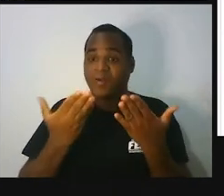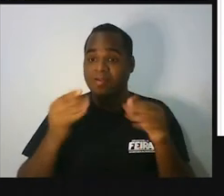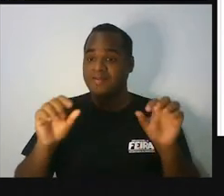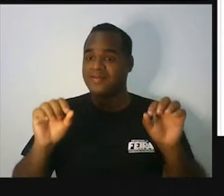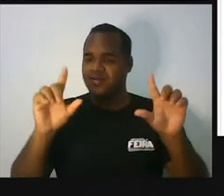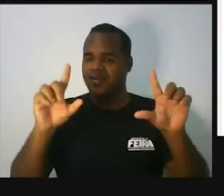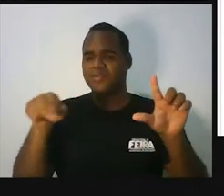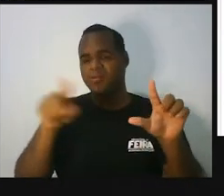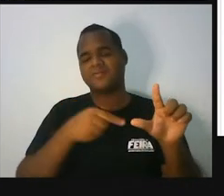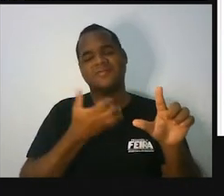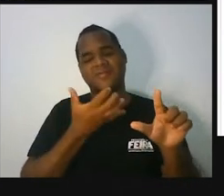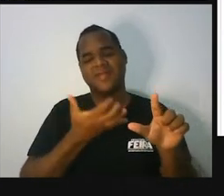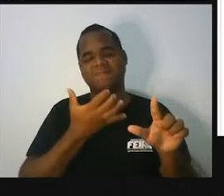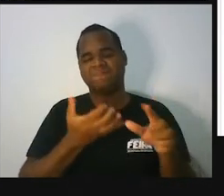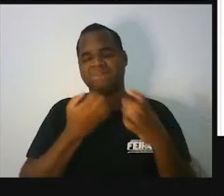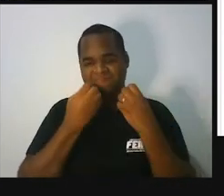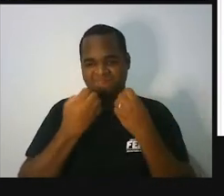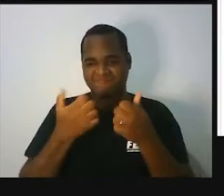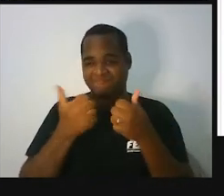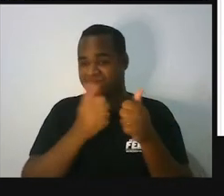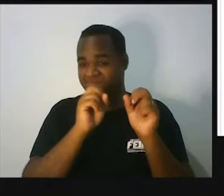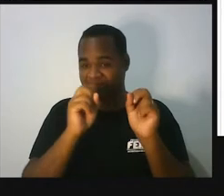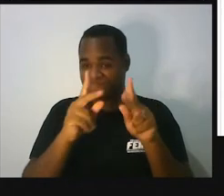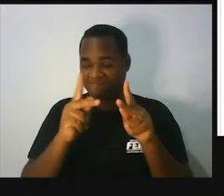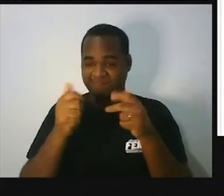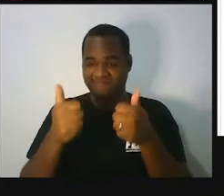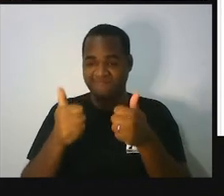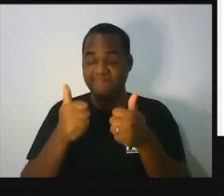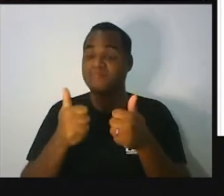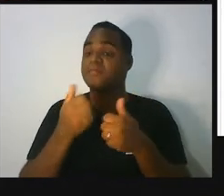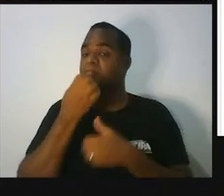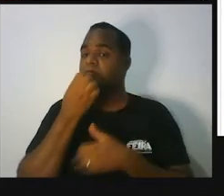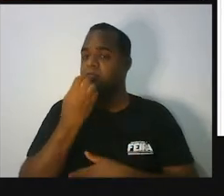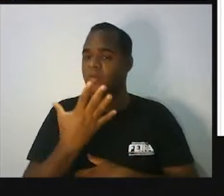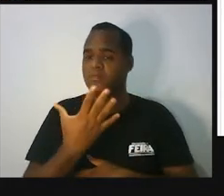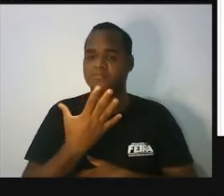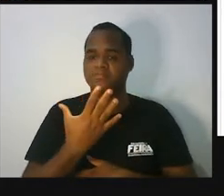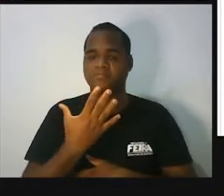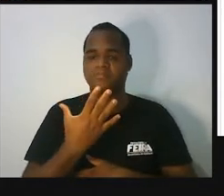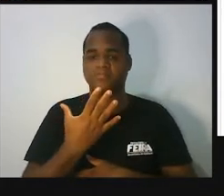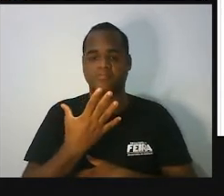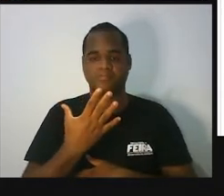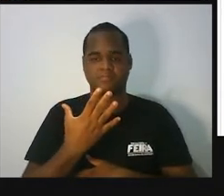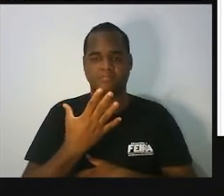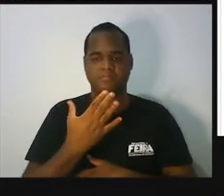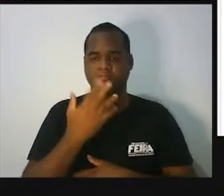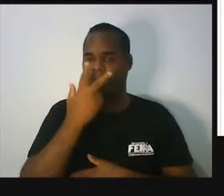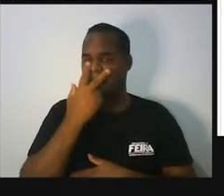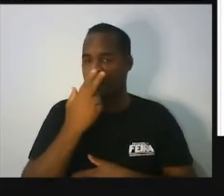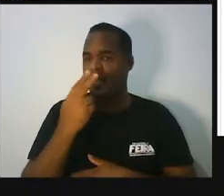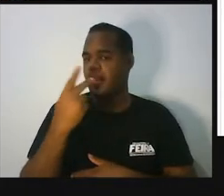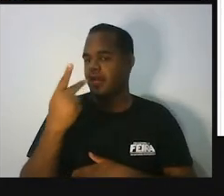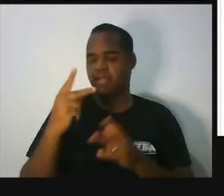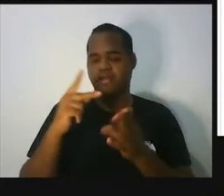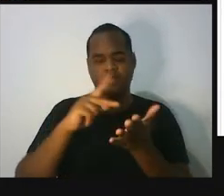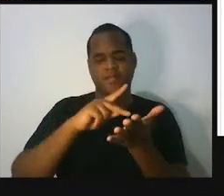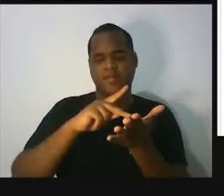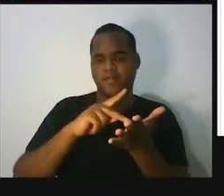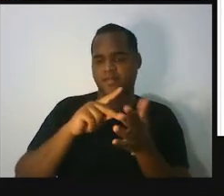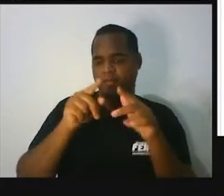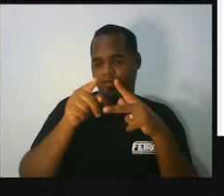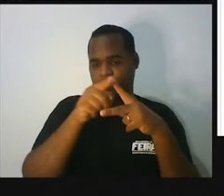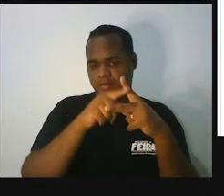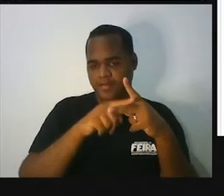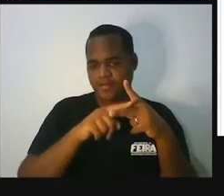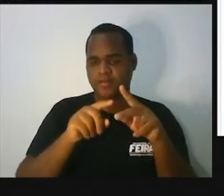queremos, tá bom? Bom, a rigidez dos triângulos, você